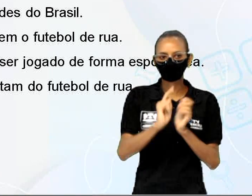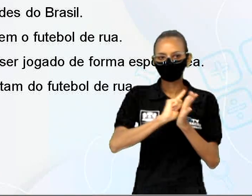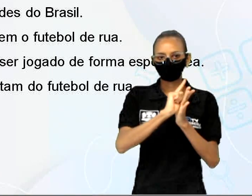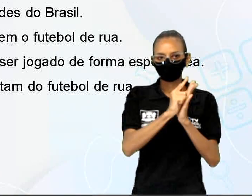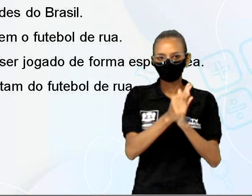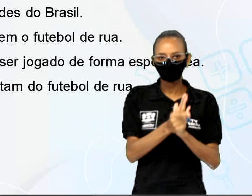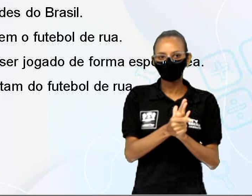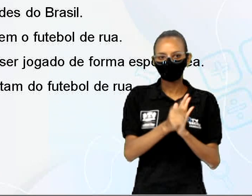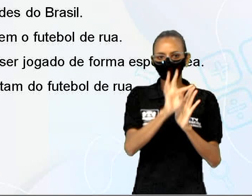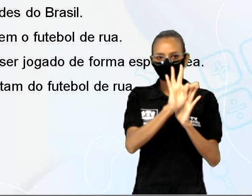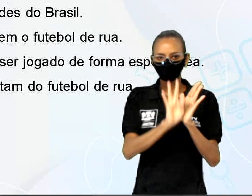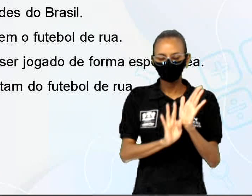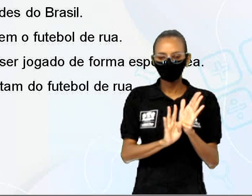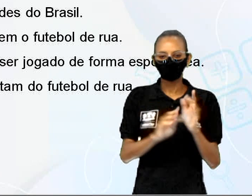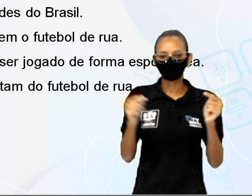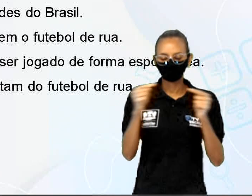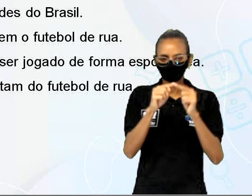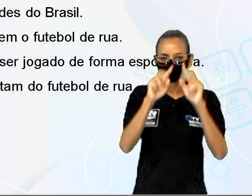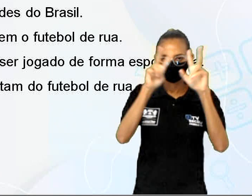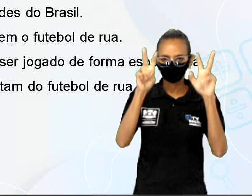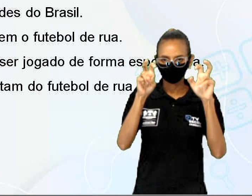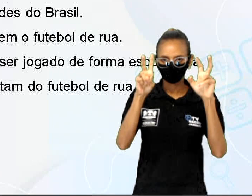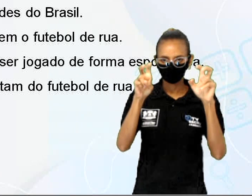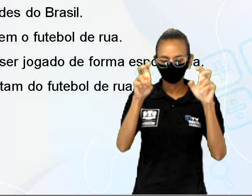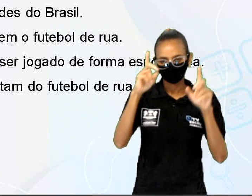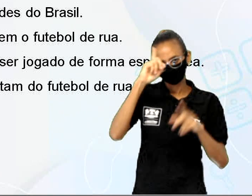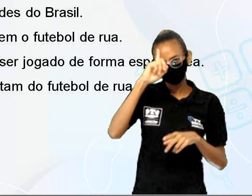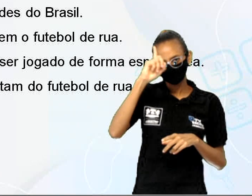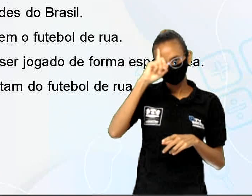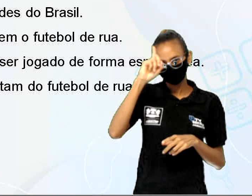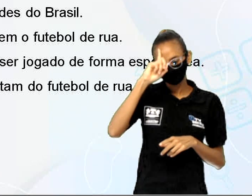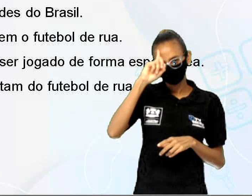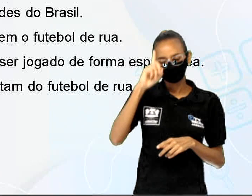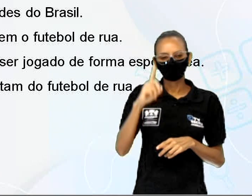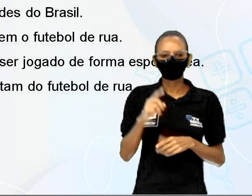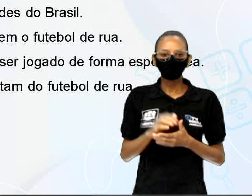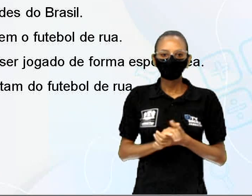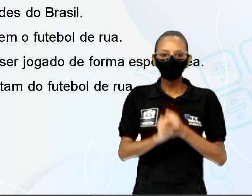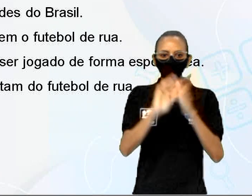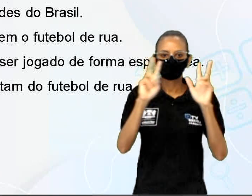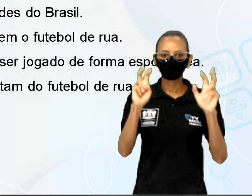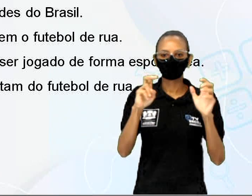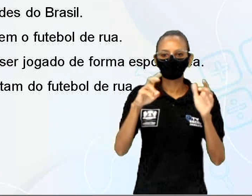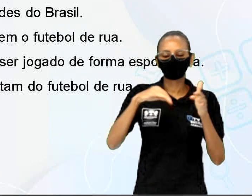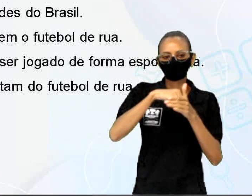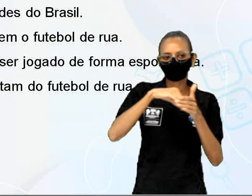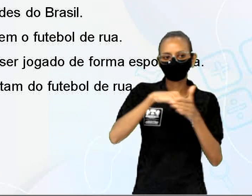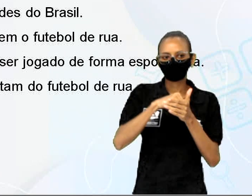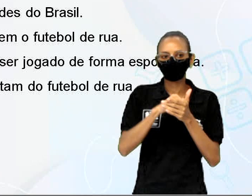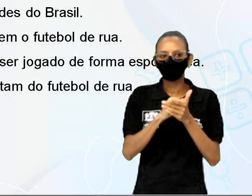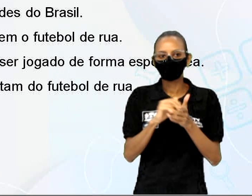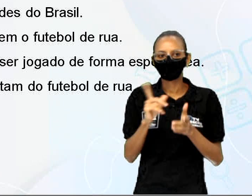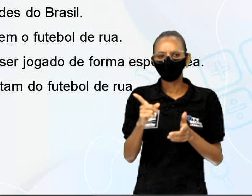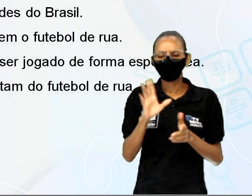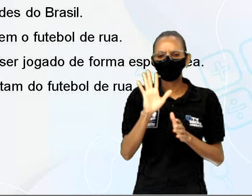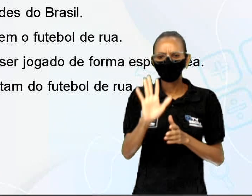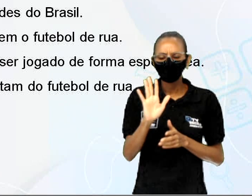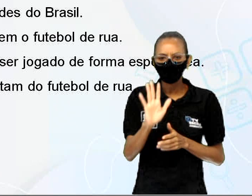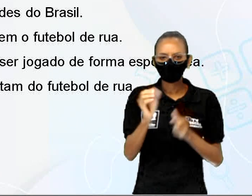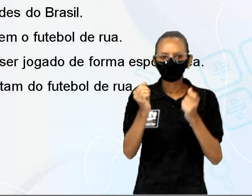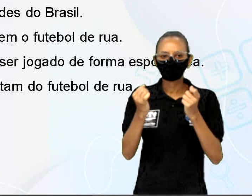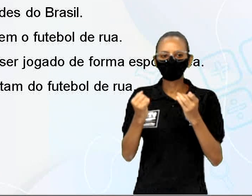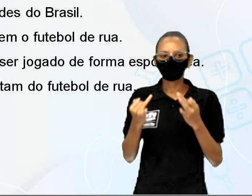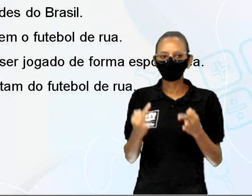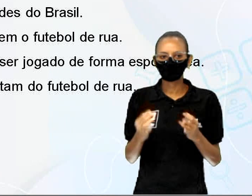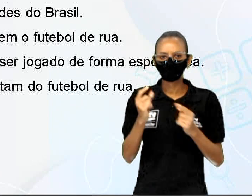cotidiano como o futebol. Quanto à abordagem dada a esse tema o texto A faz uma